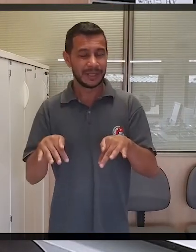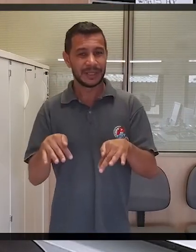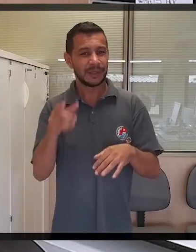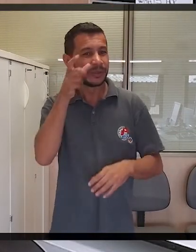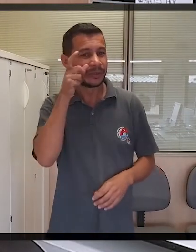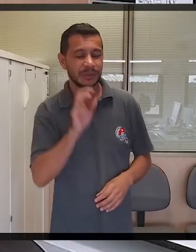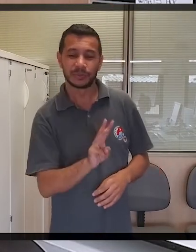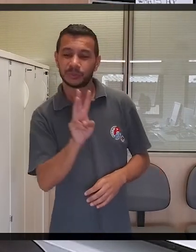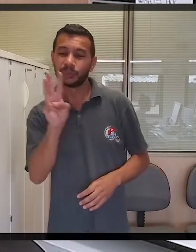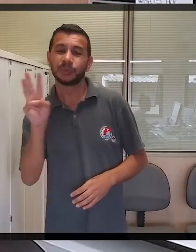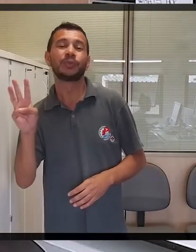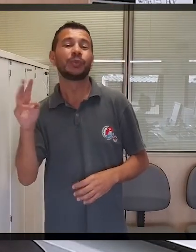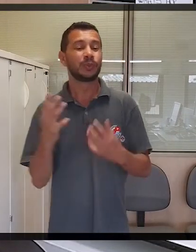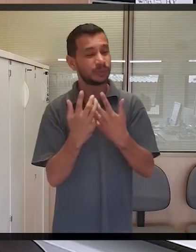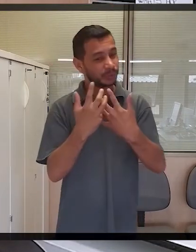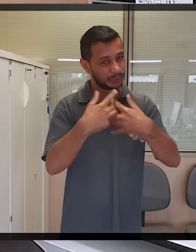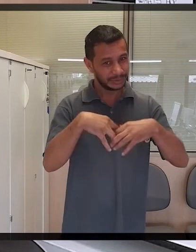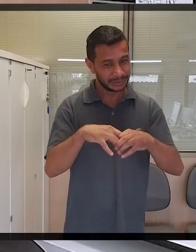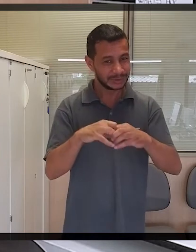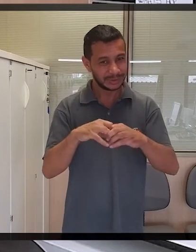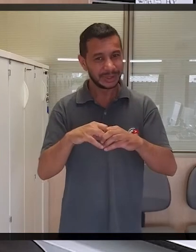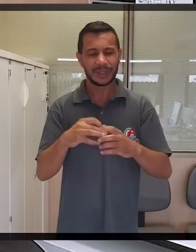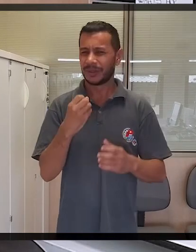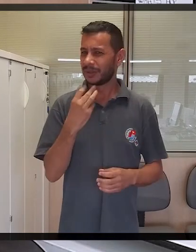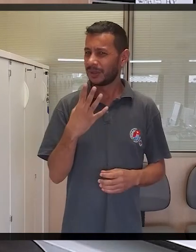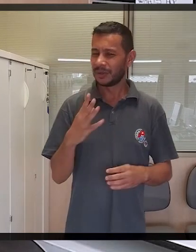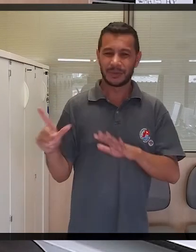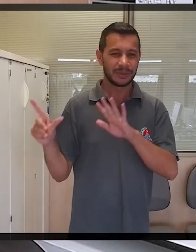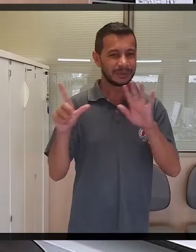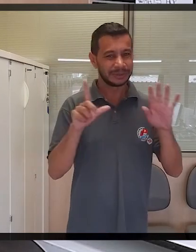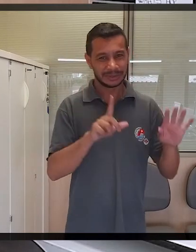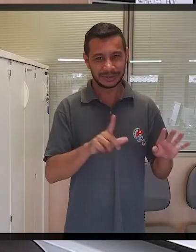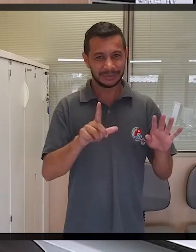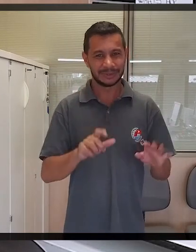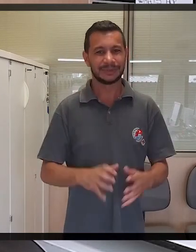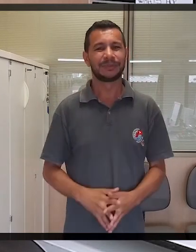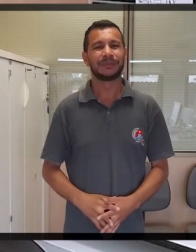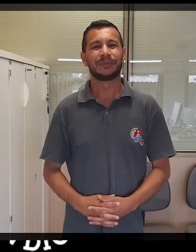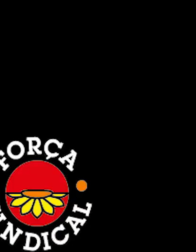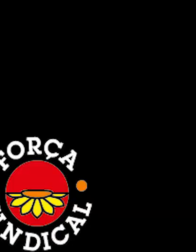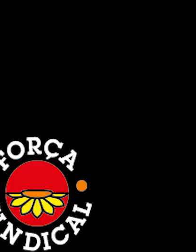Acompanhe o sindicato também no site e nas redes sociais. Tenha um ótimo fim de semana!